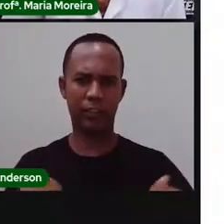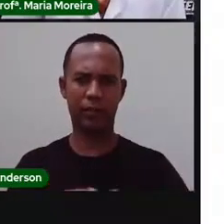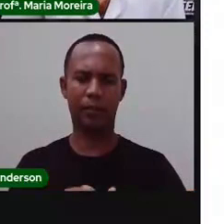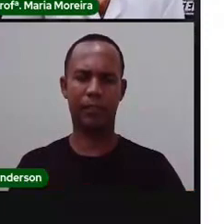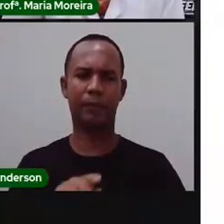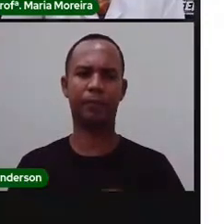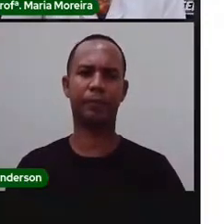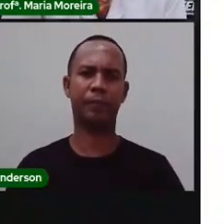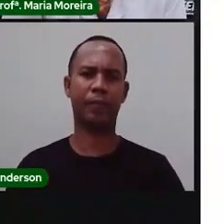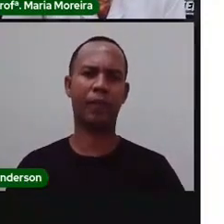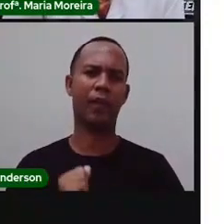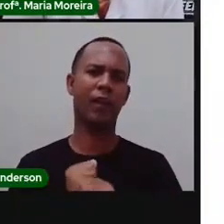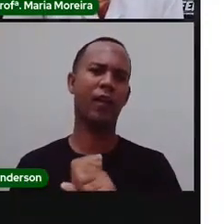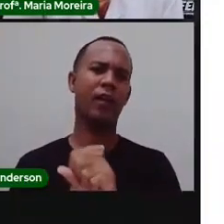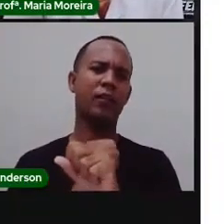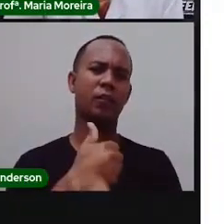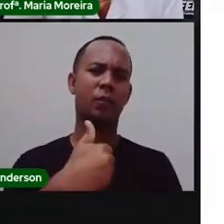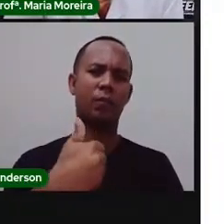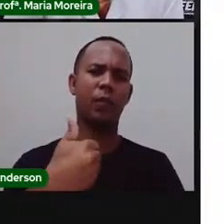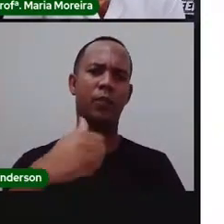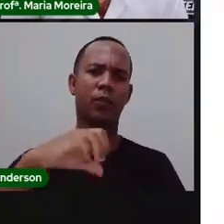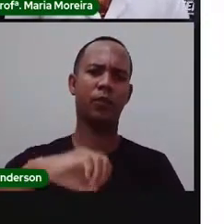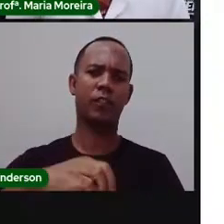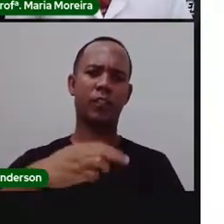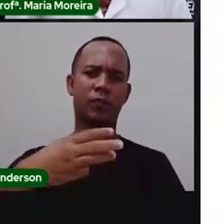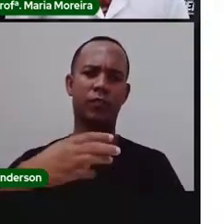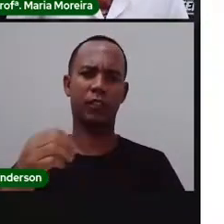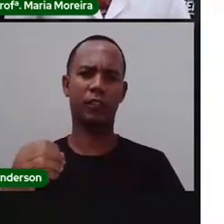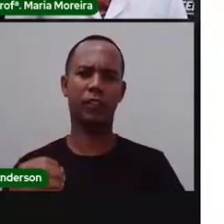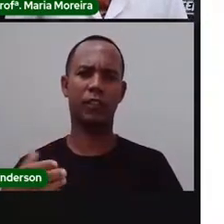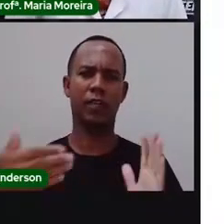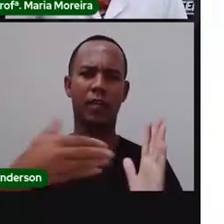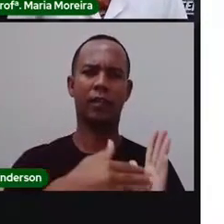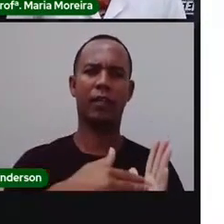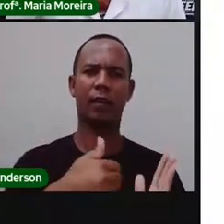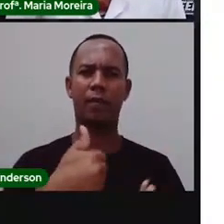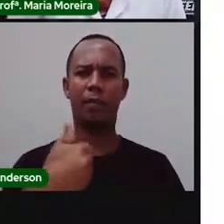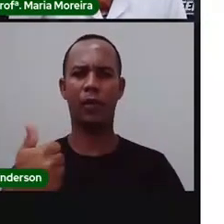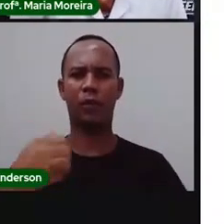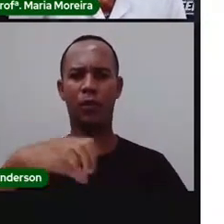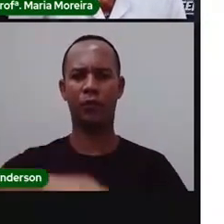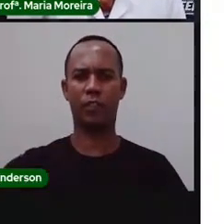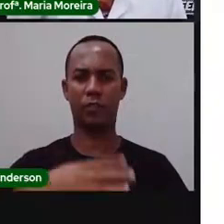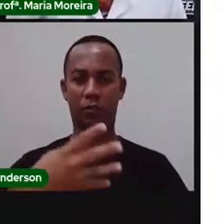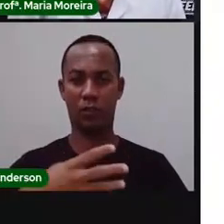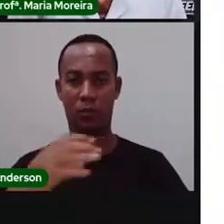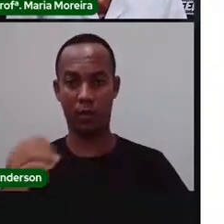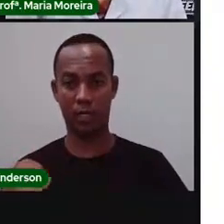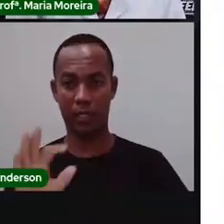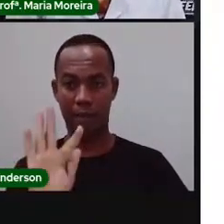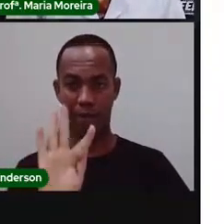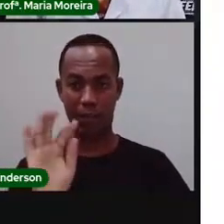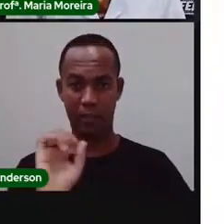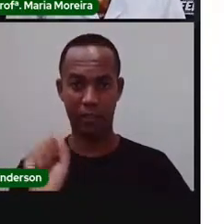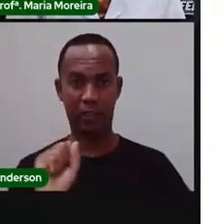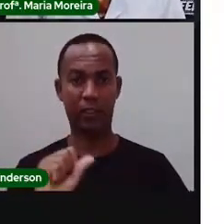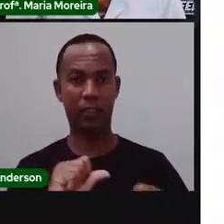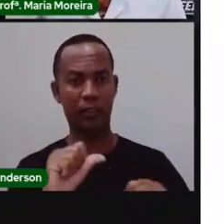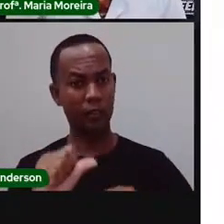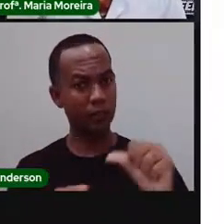Durante as décadas de 1930 e 1940, Feira de Santana passou por uma série de